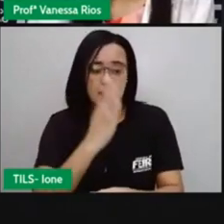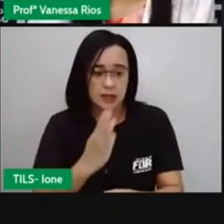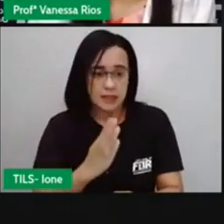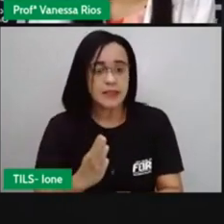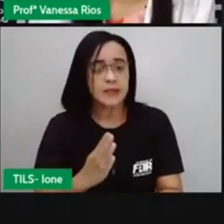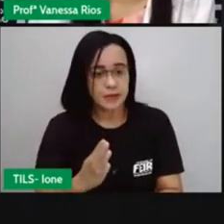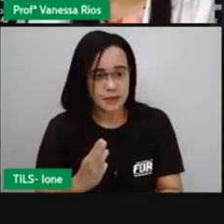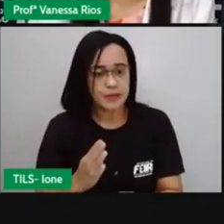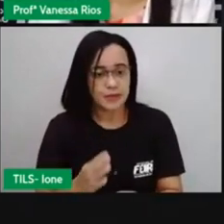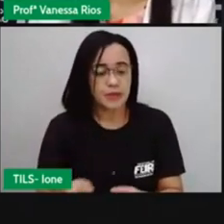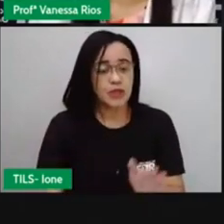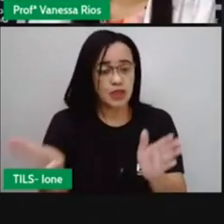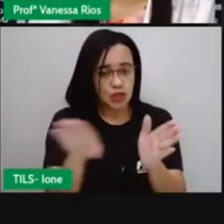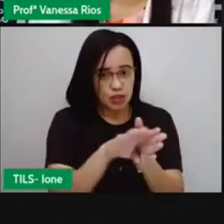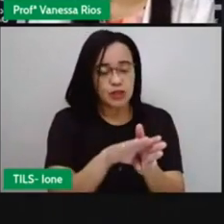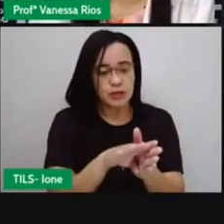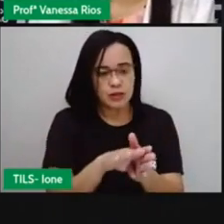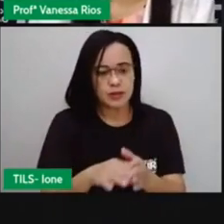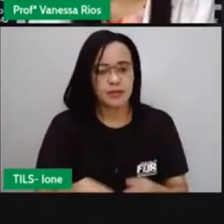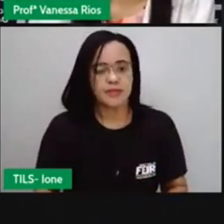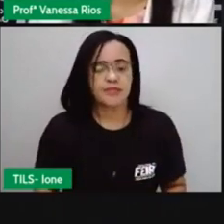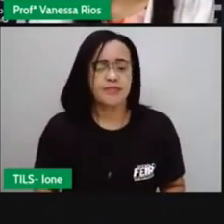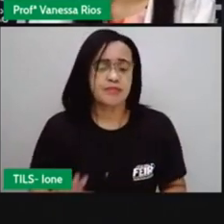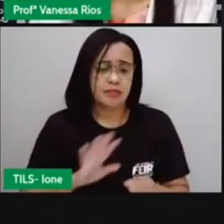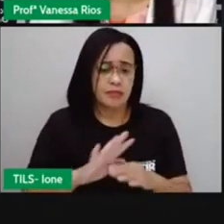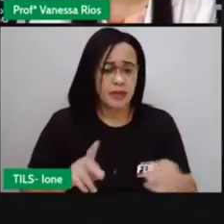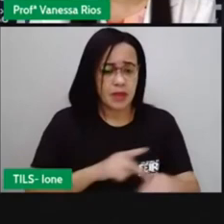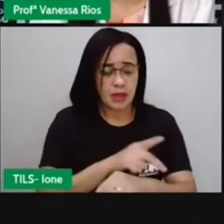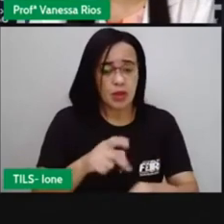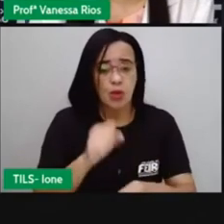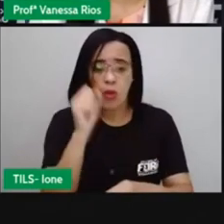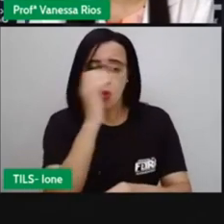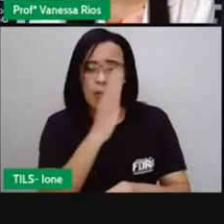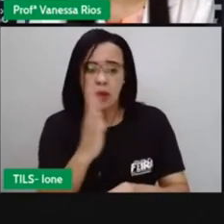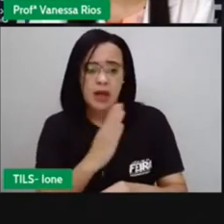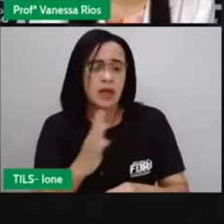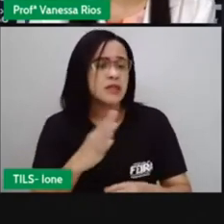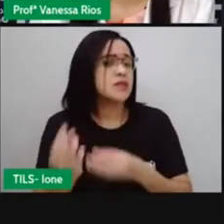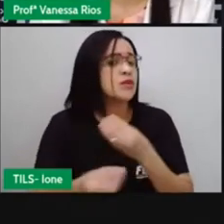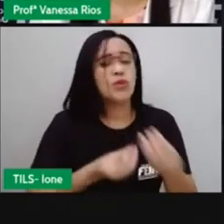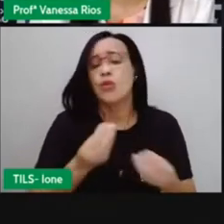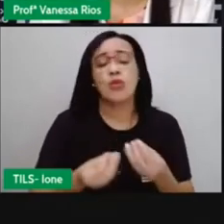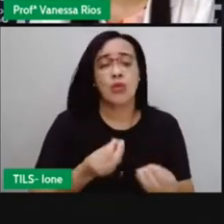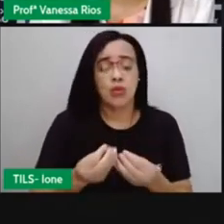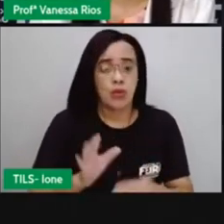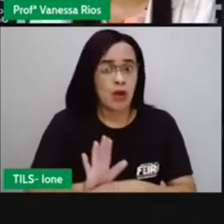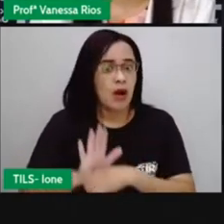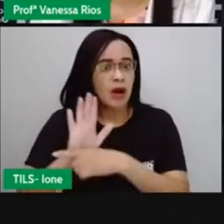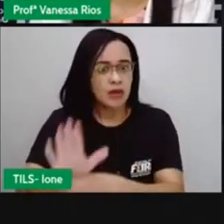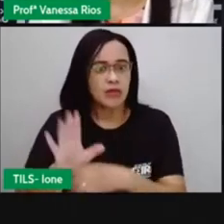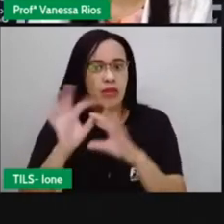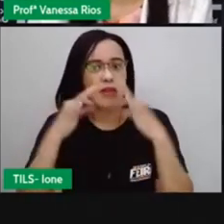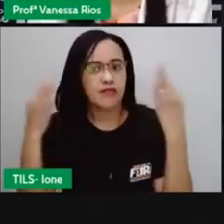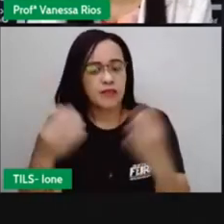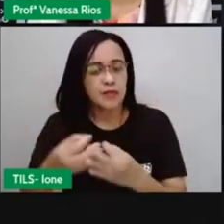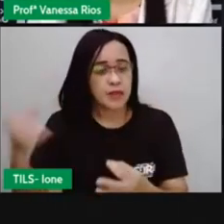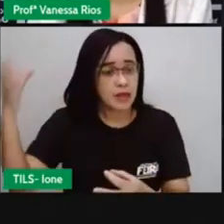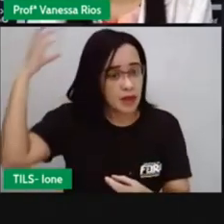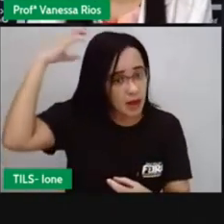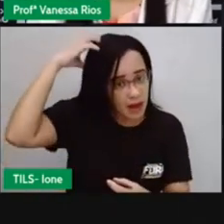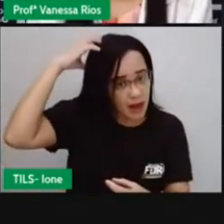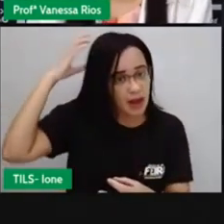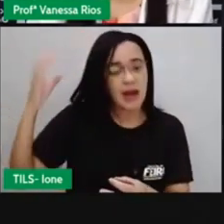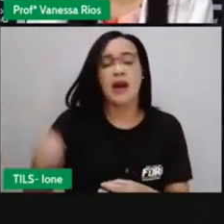O Brasil, ele serviu aí de refúgio para a corte portuguesa, né? E foi uma manobra aí do príncipe